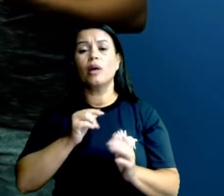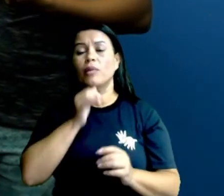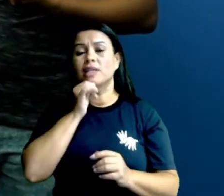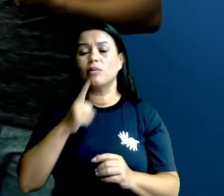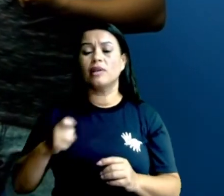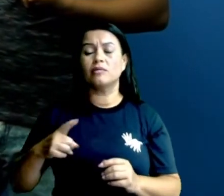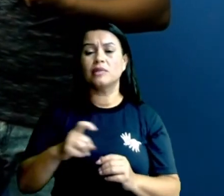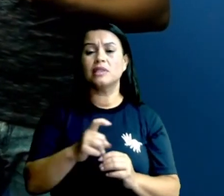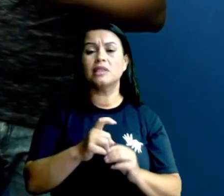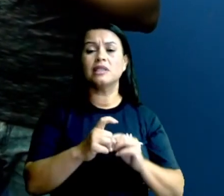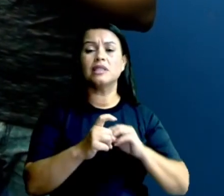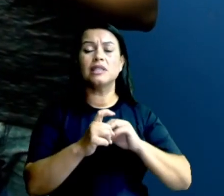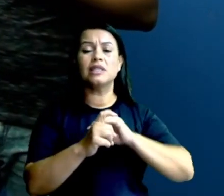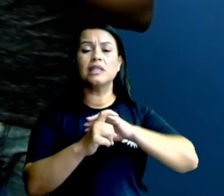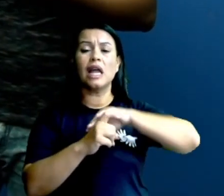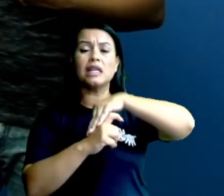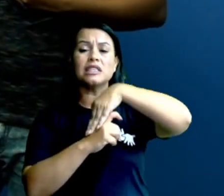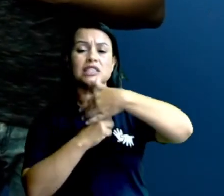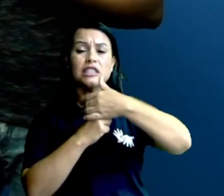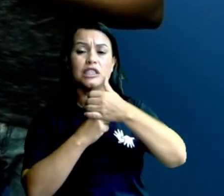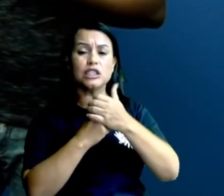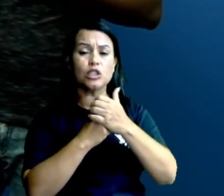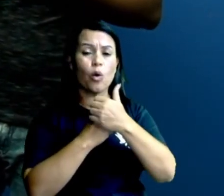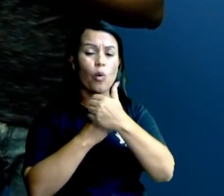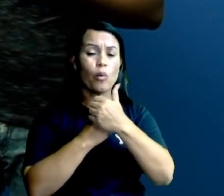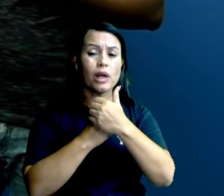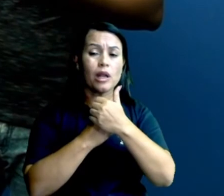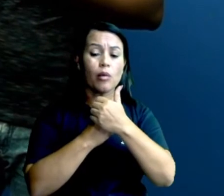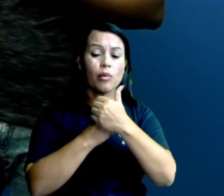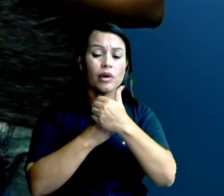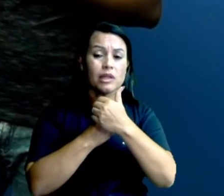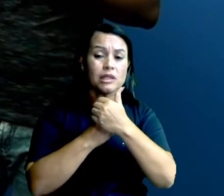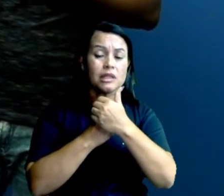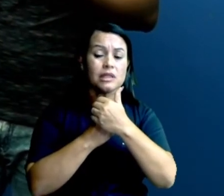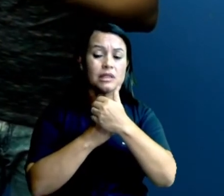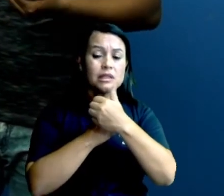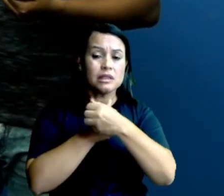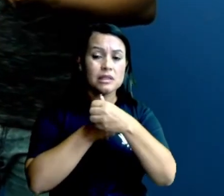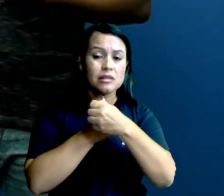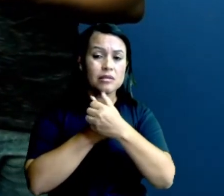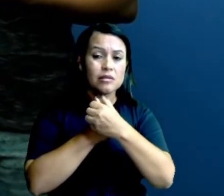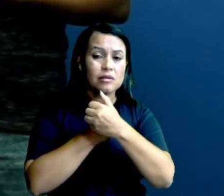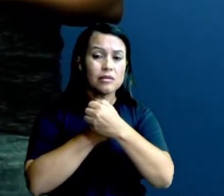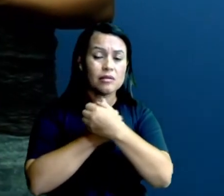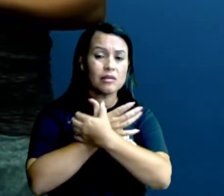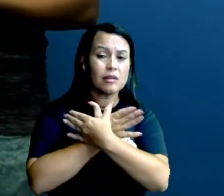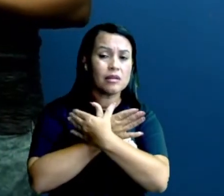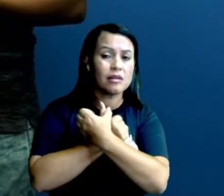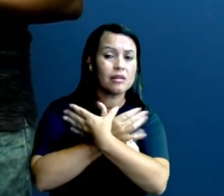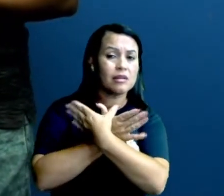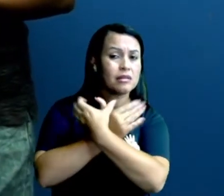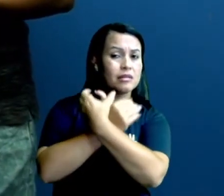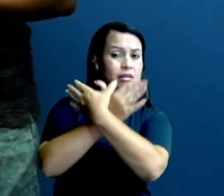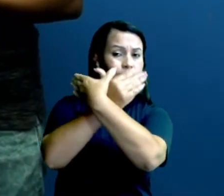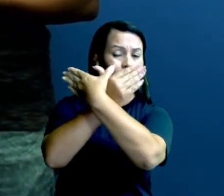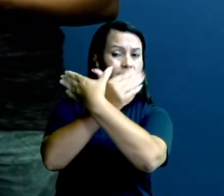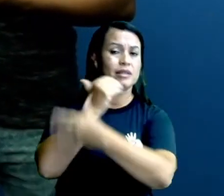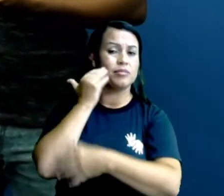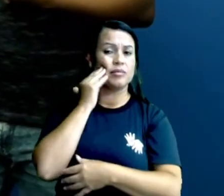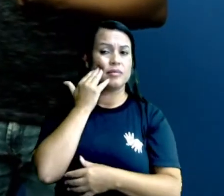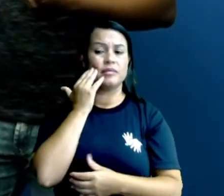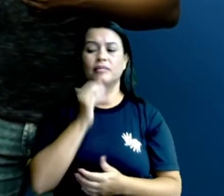em que dentro dela ela sofre uma metamorfose, em que ela vai mudar a sua forma de lagarta para a sua forma de borboleta.